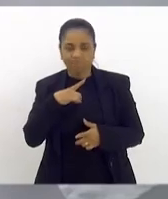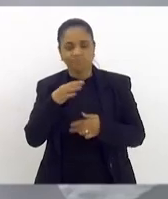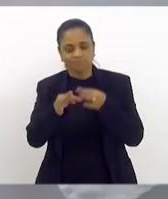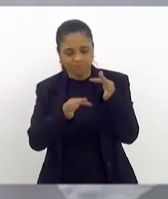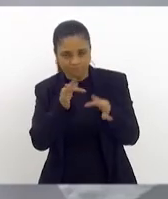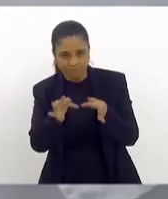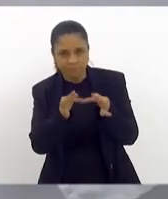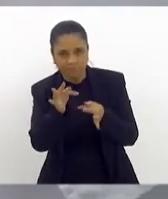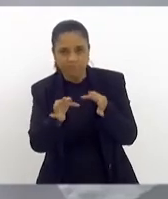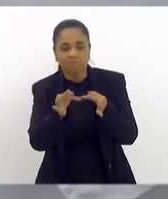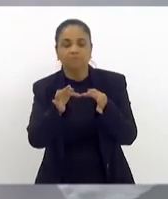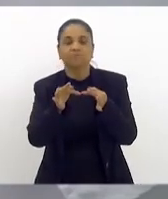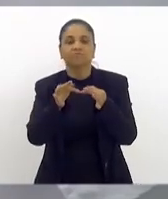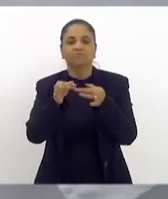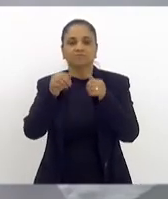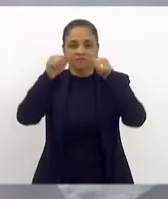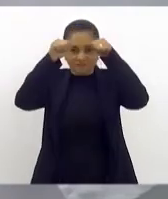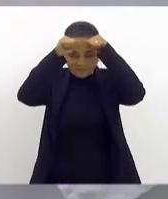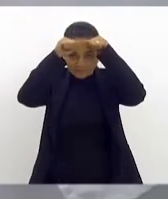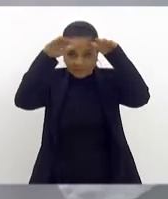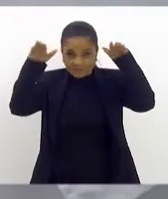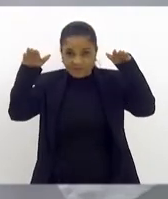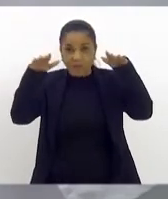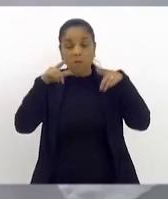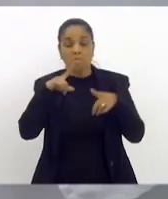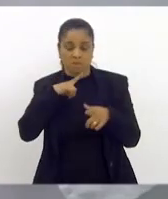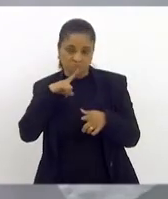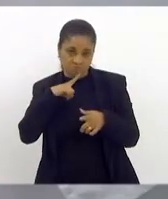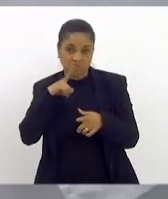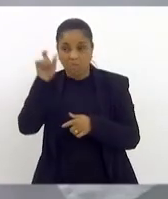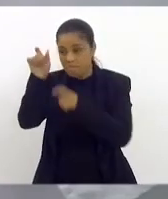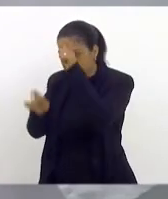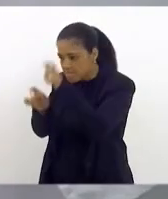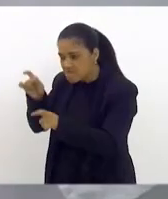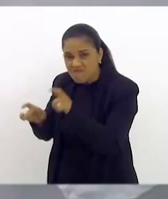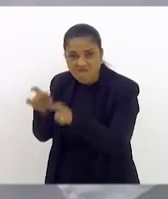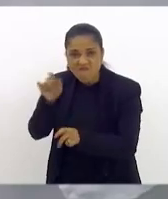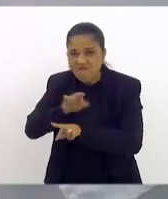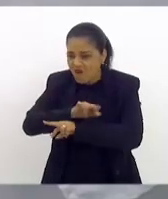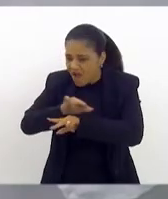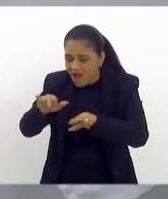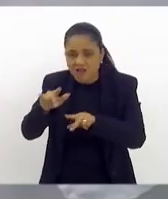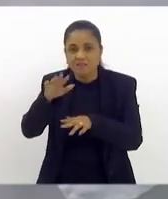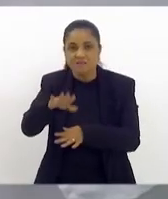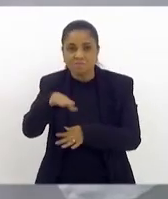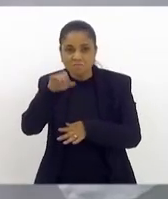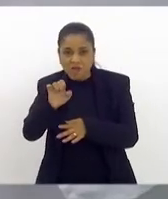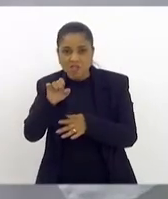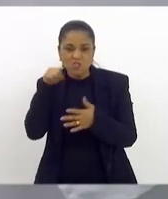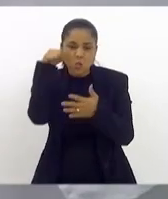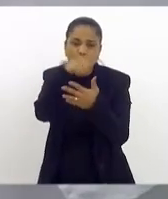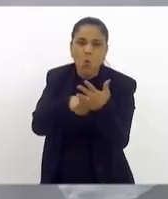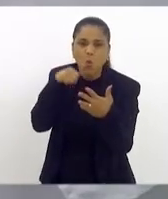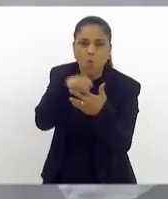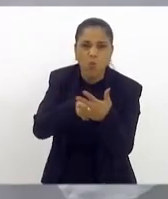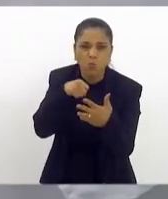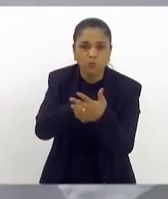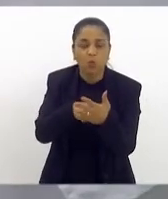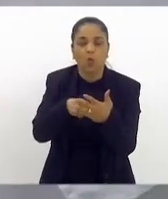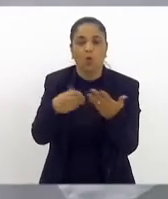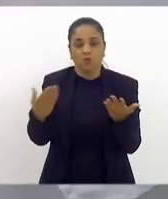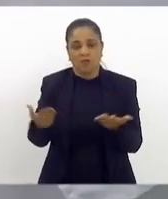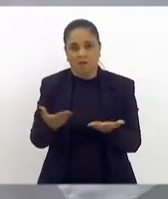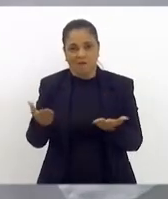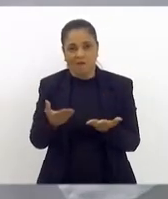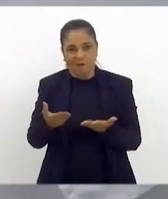as mães, alguém lutou pela causa e agora os planos de saúde